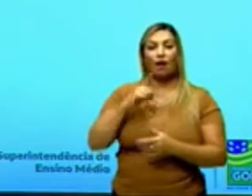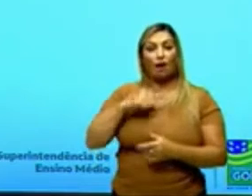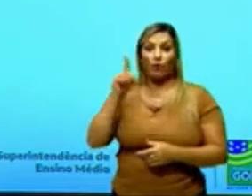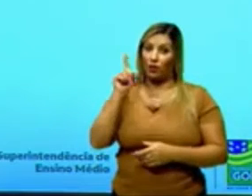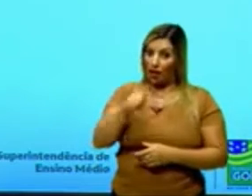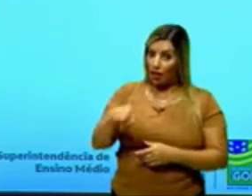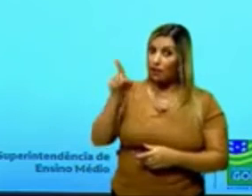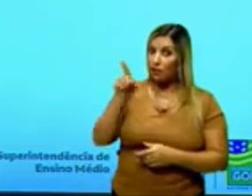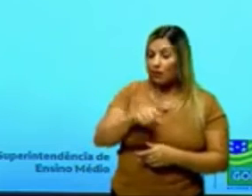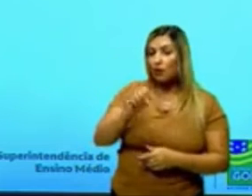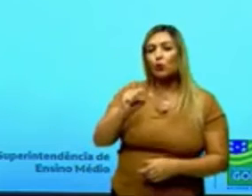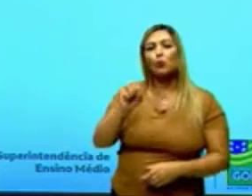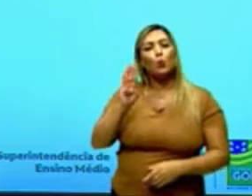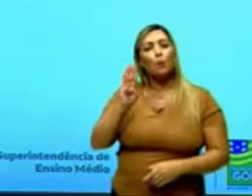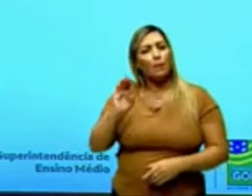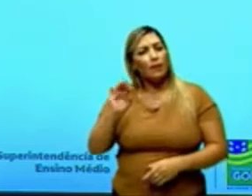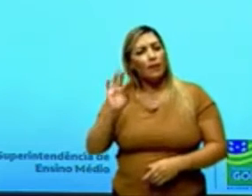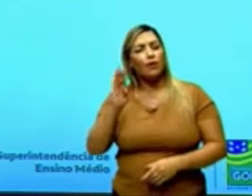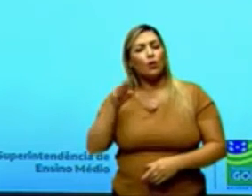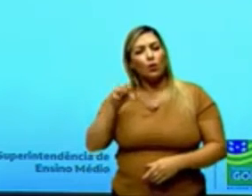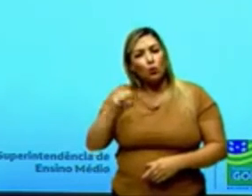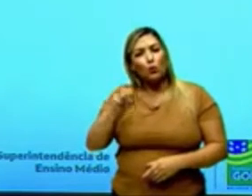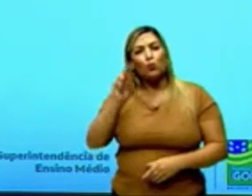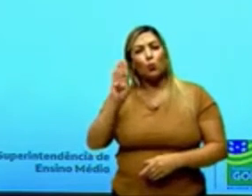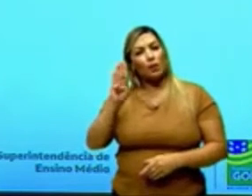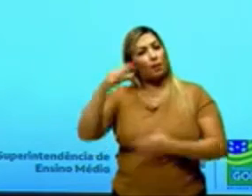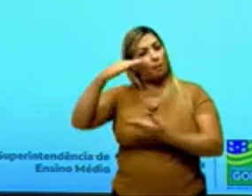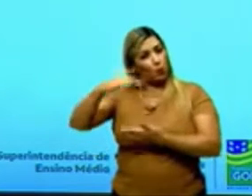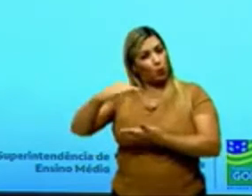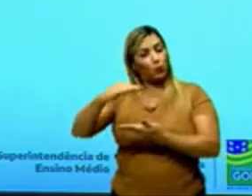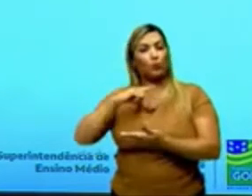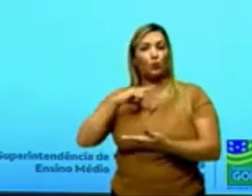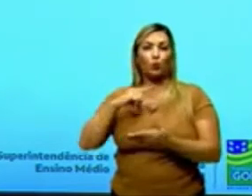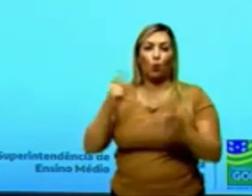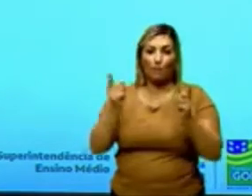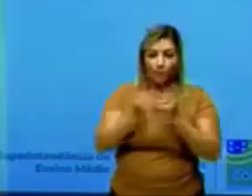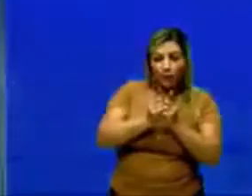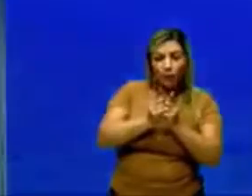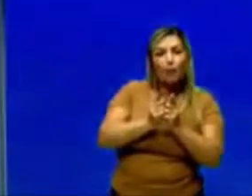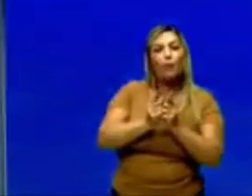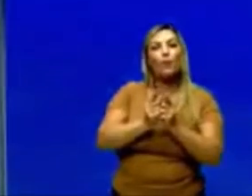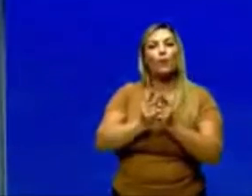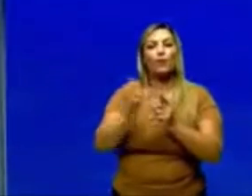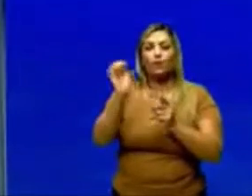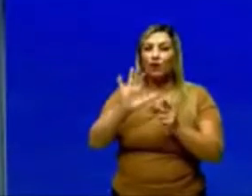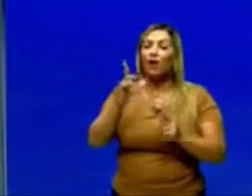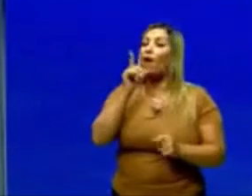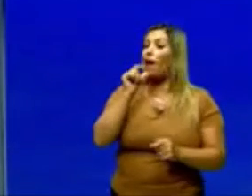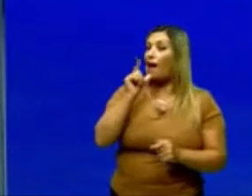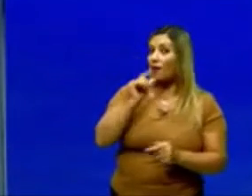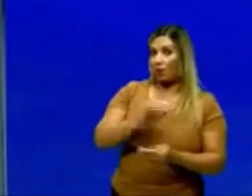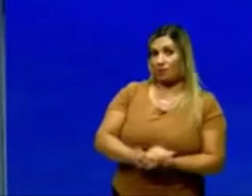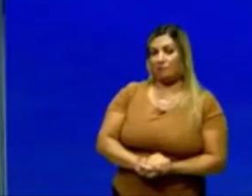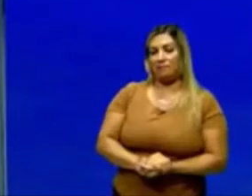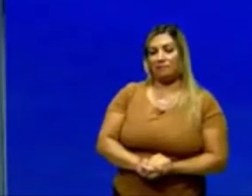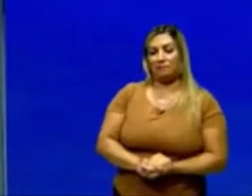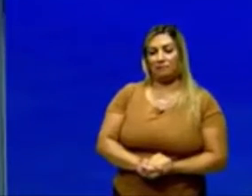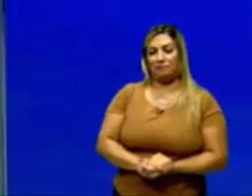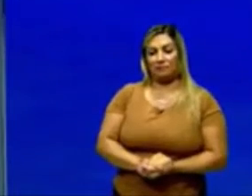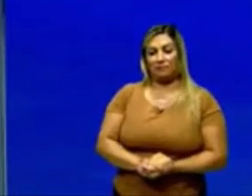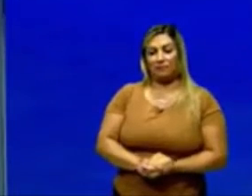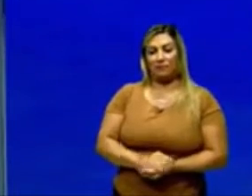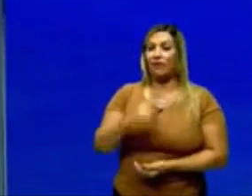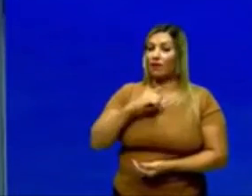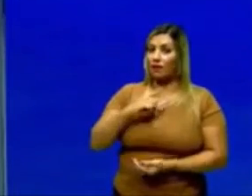subproduto, tá, de uma molécula menor, que em geral é a molécula de água. E eu tenho